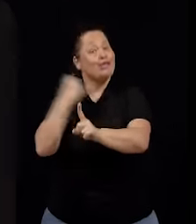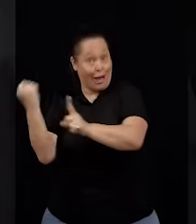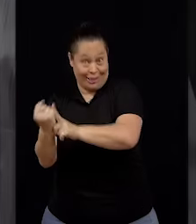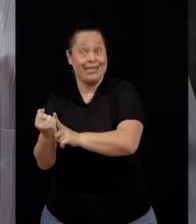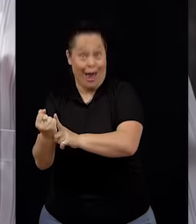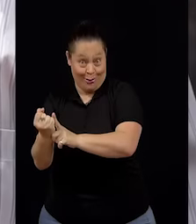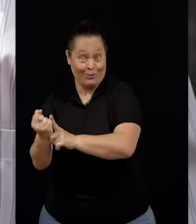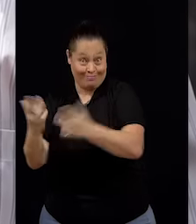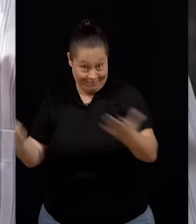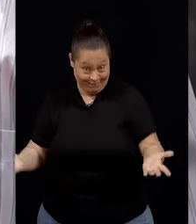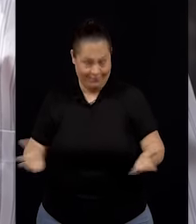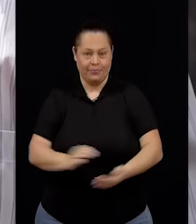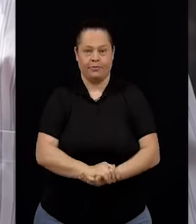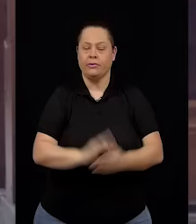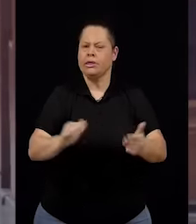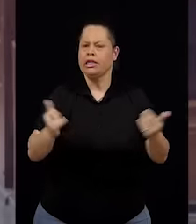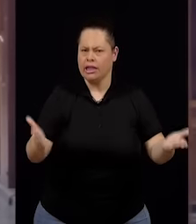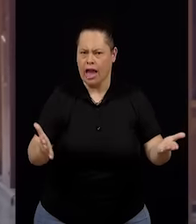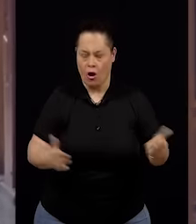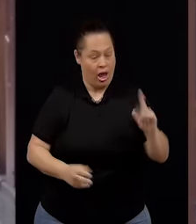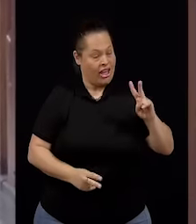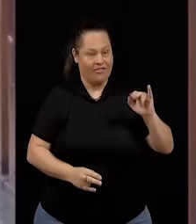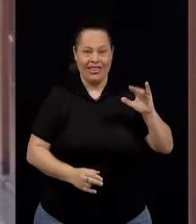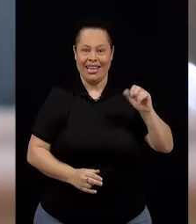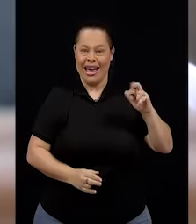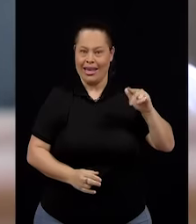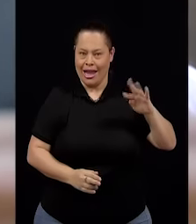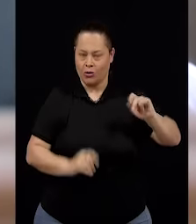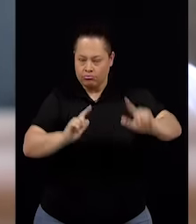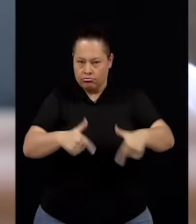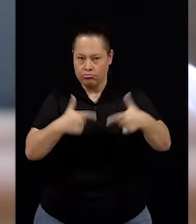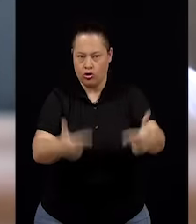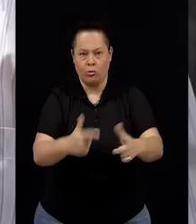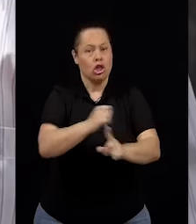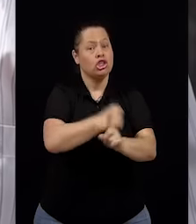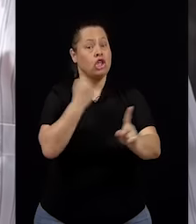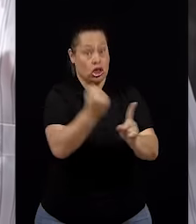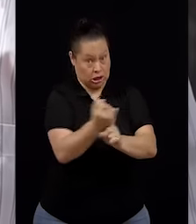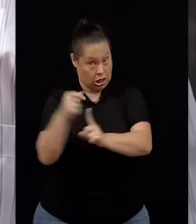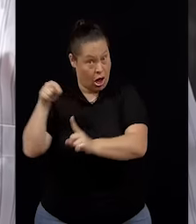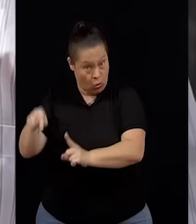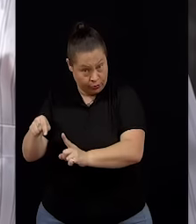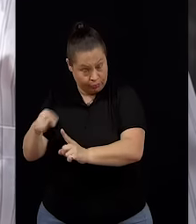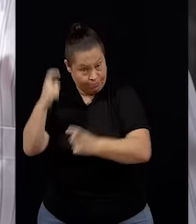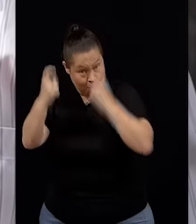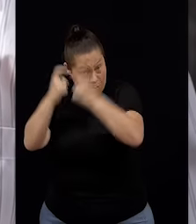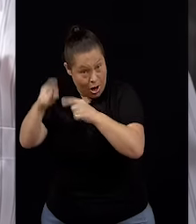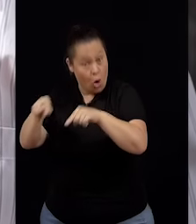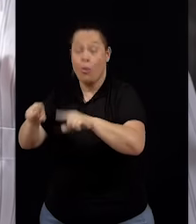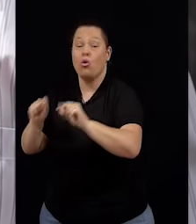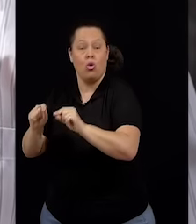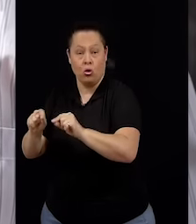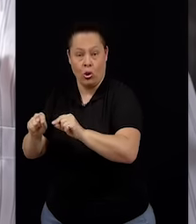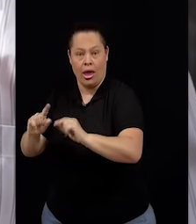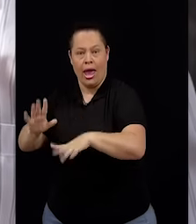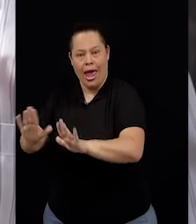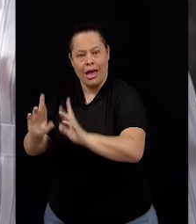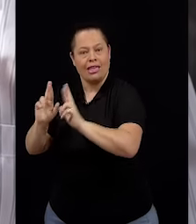O vicariato para a ação pastoral da Arquidiocese tem essa grande missão de ser o órgão que